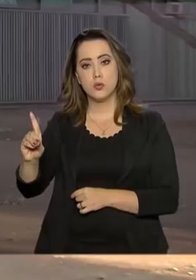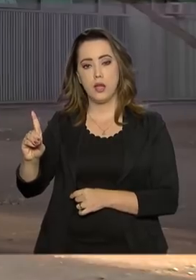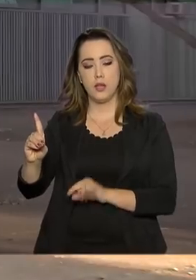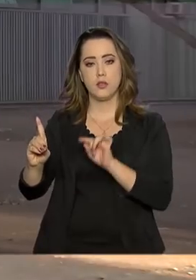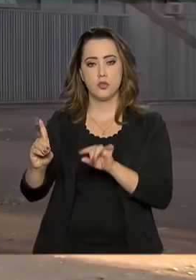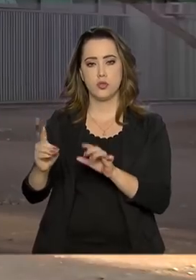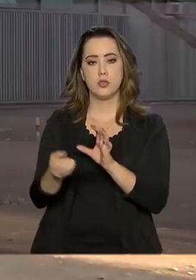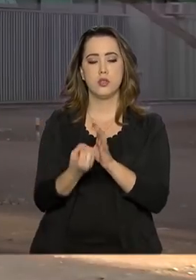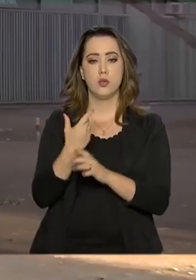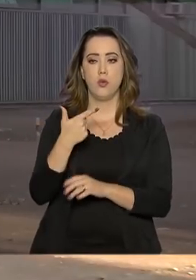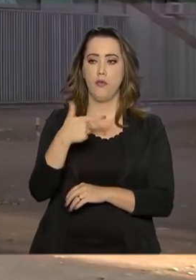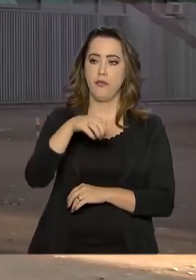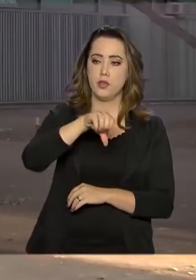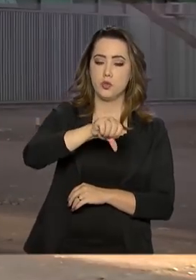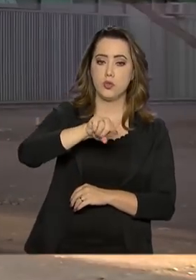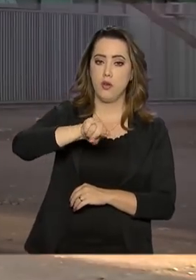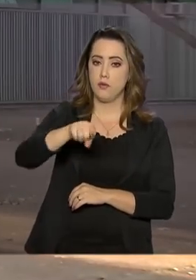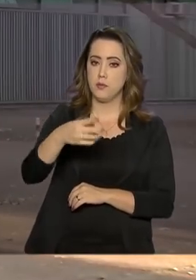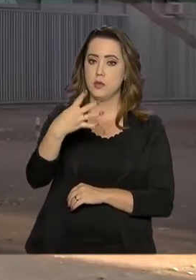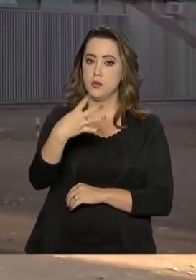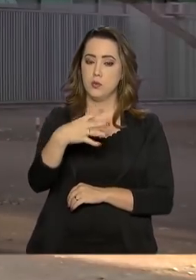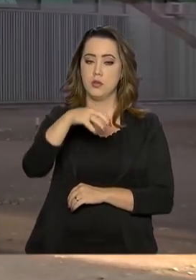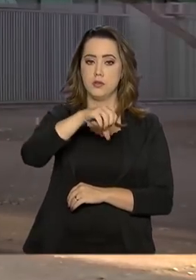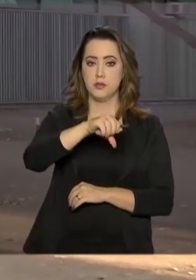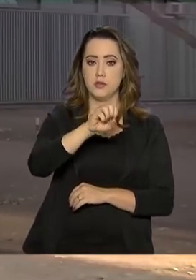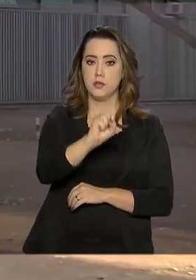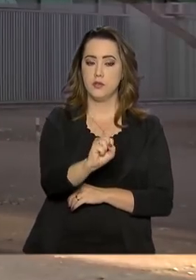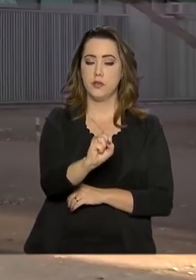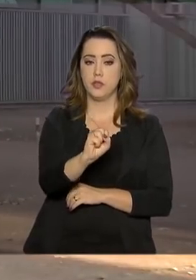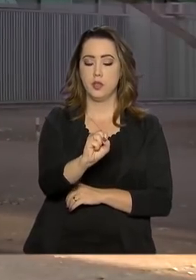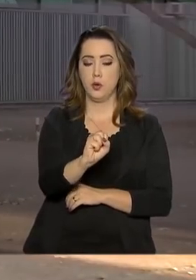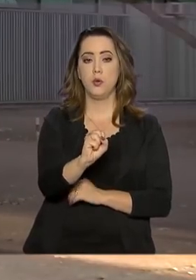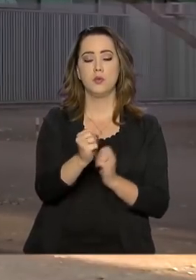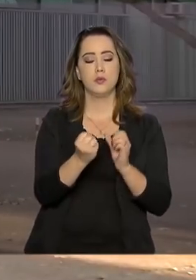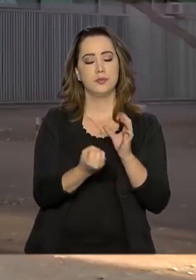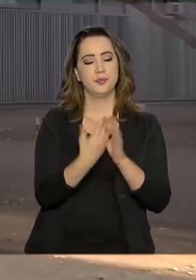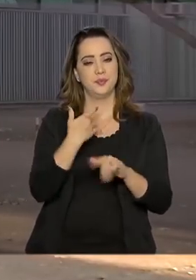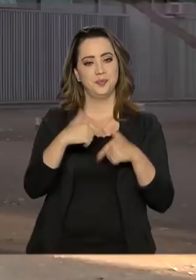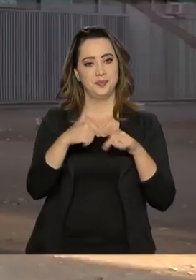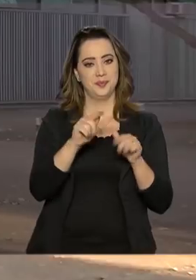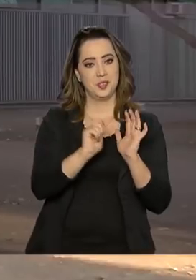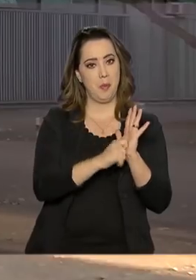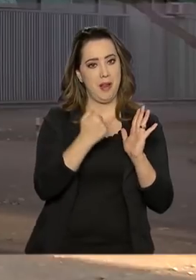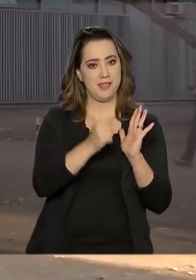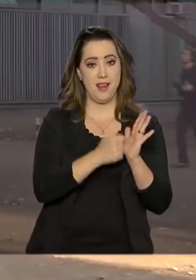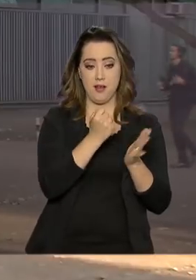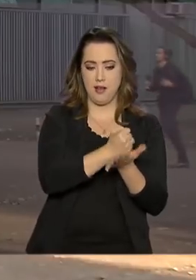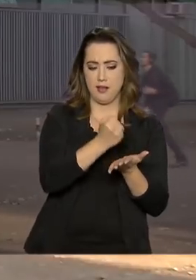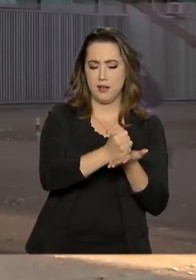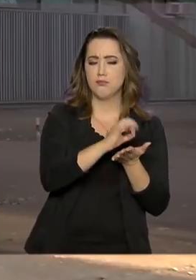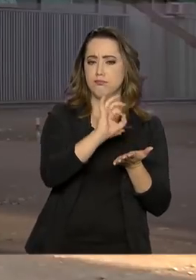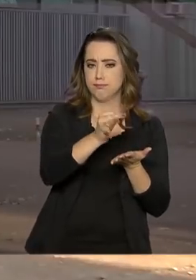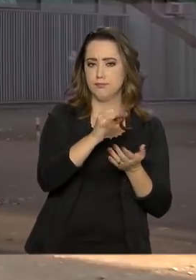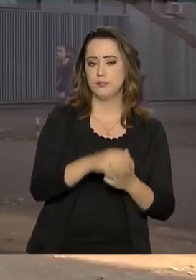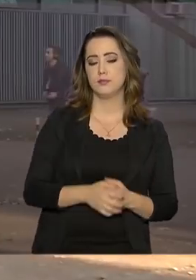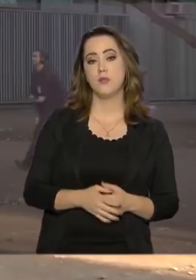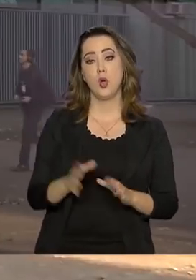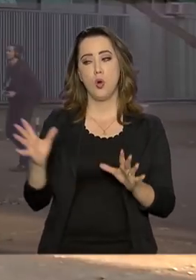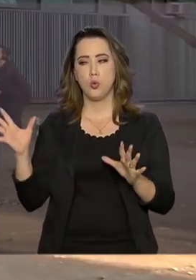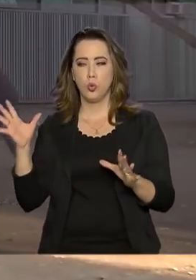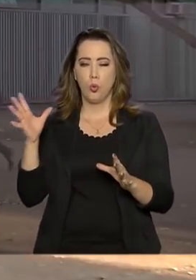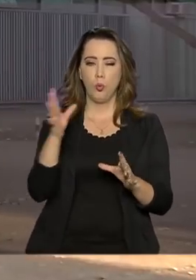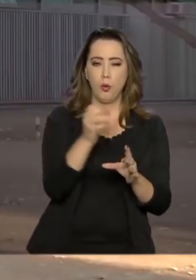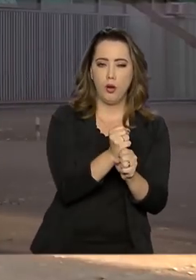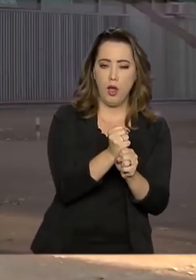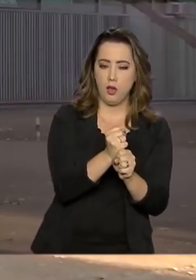.498 postos formais. No acumulado do ano, de janeiro a maio, foram gerados mais